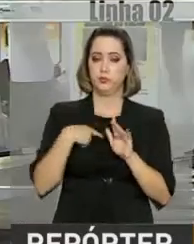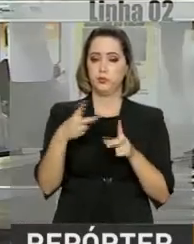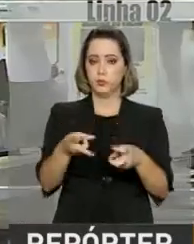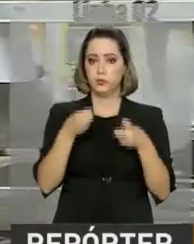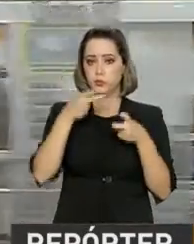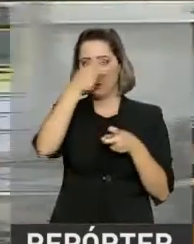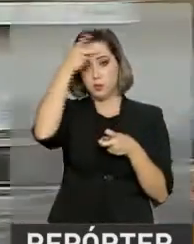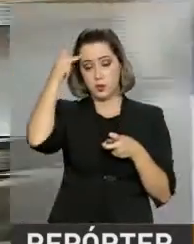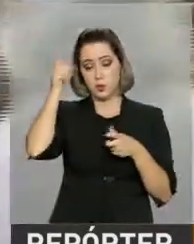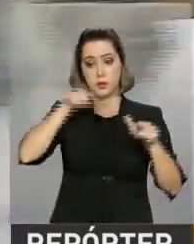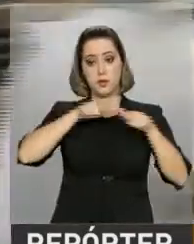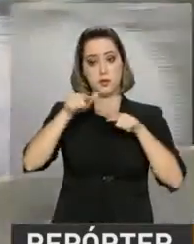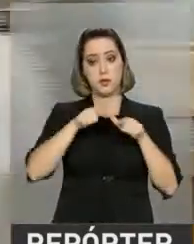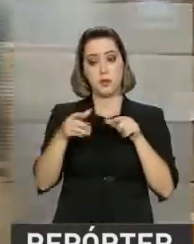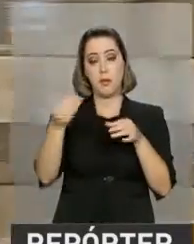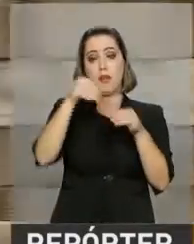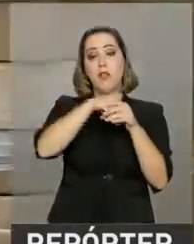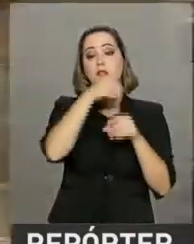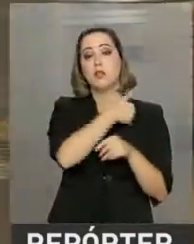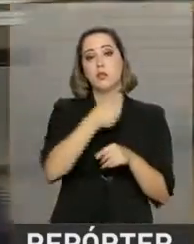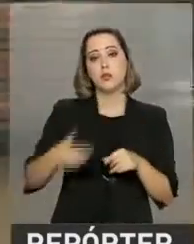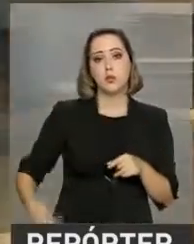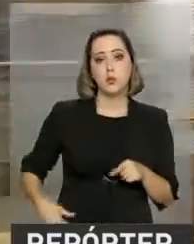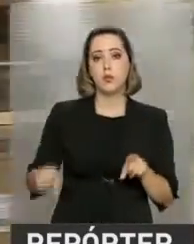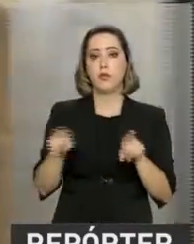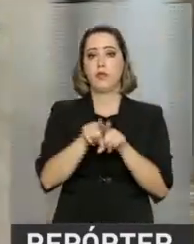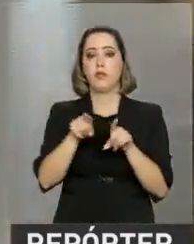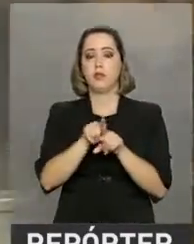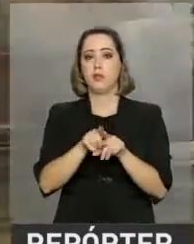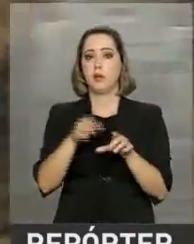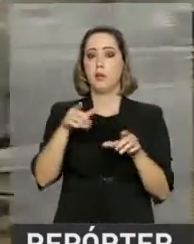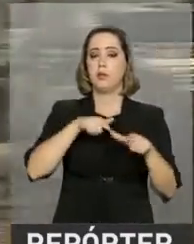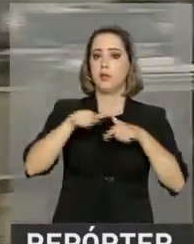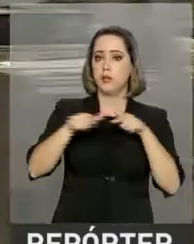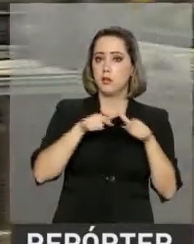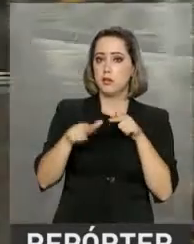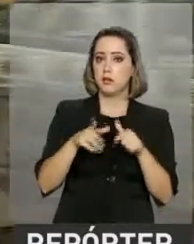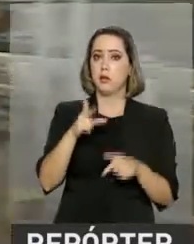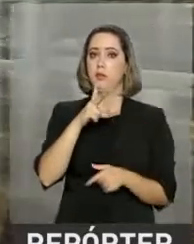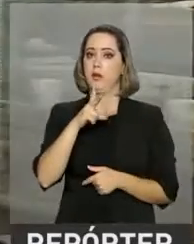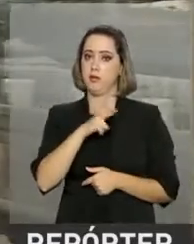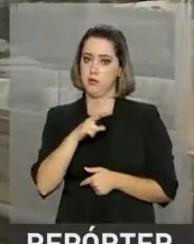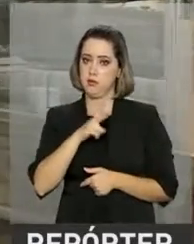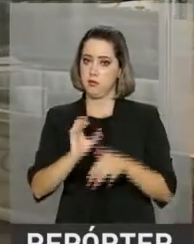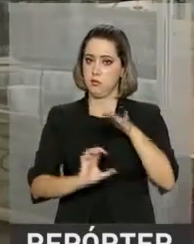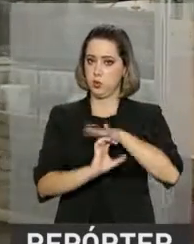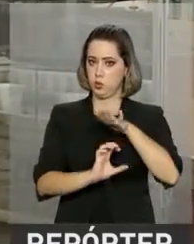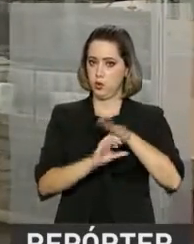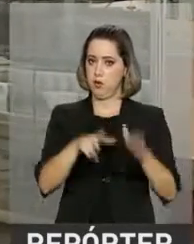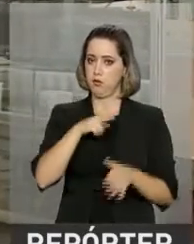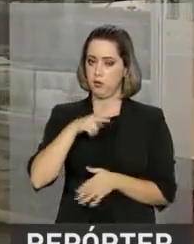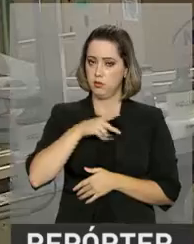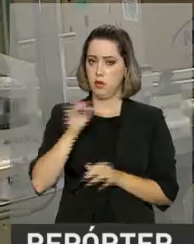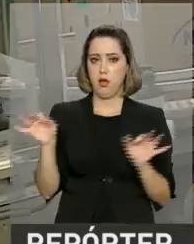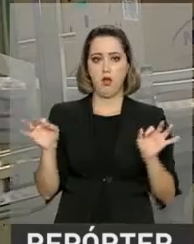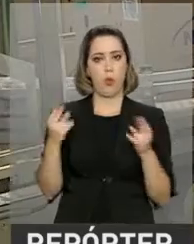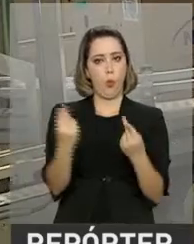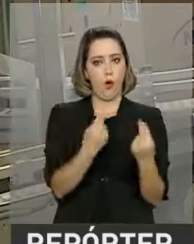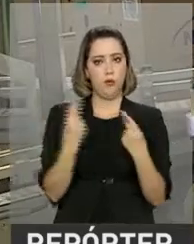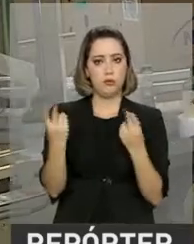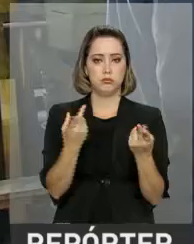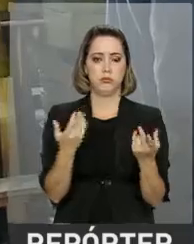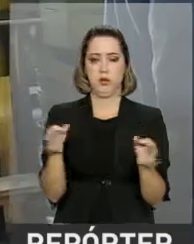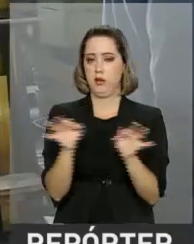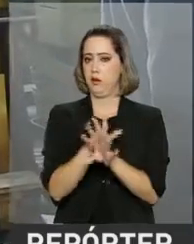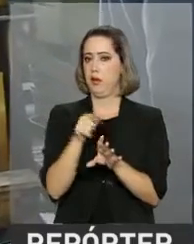servidores públicos e trabalhadores do setor privado terão as mesmas regras, acabando assim com critérios como